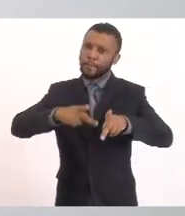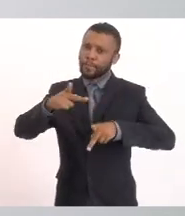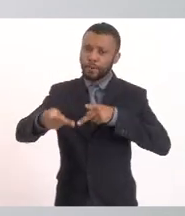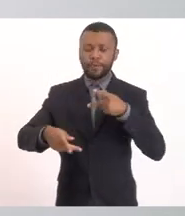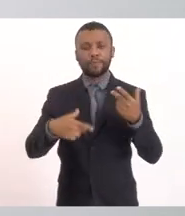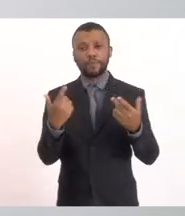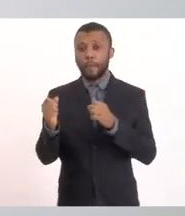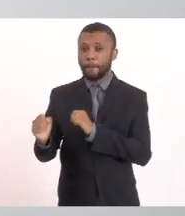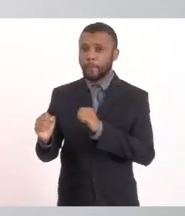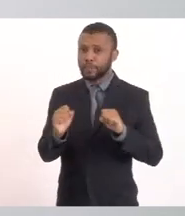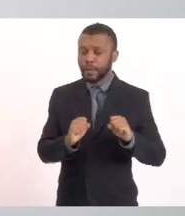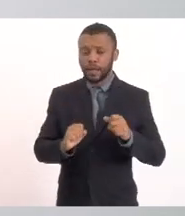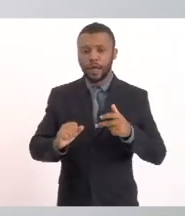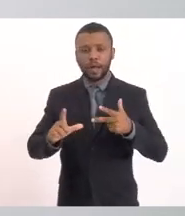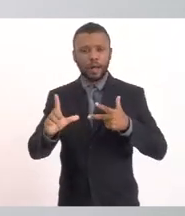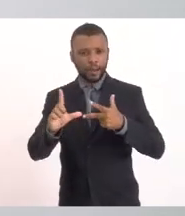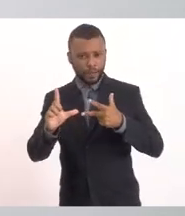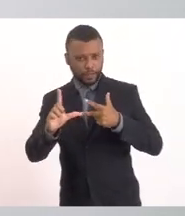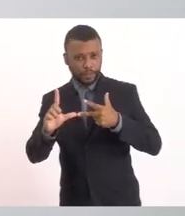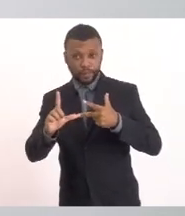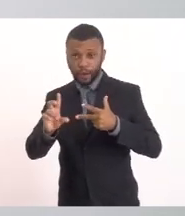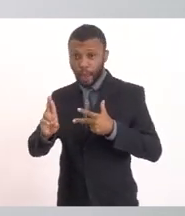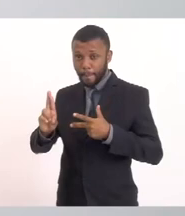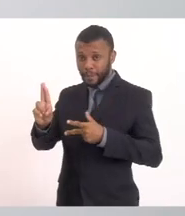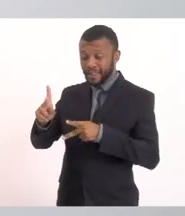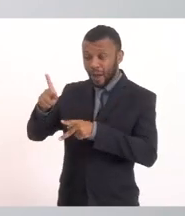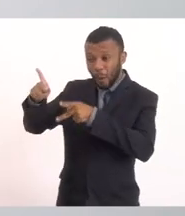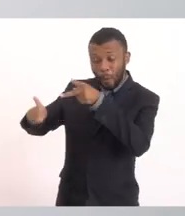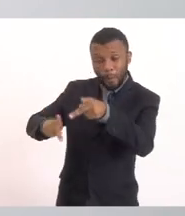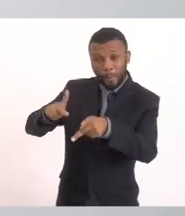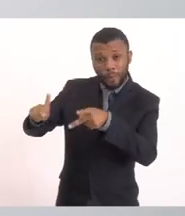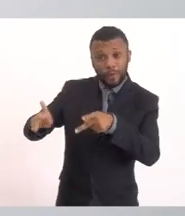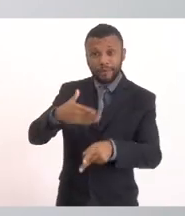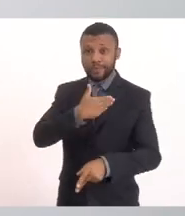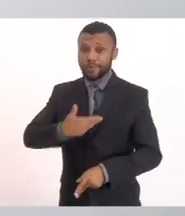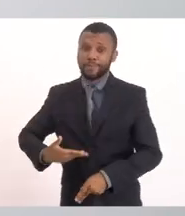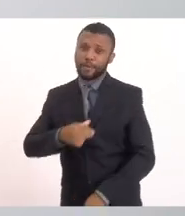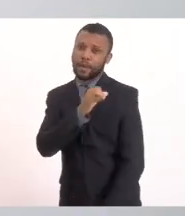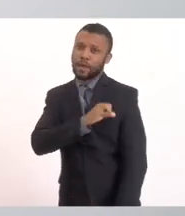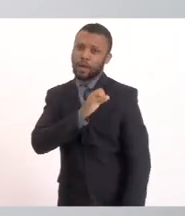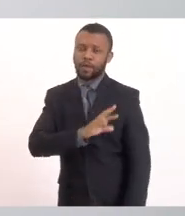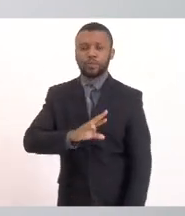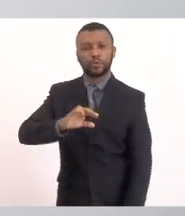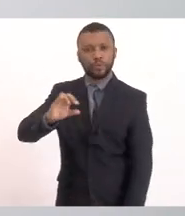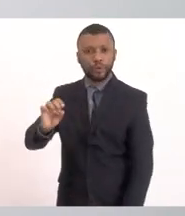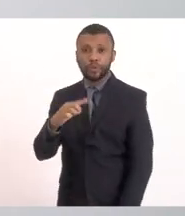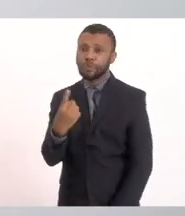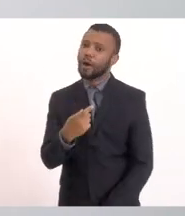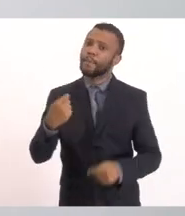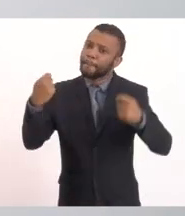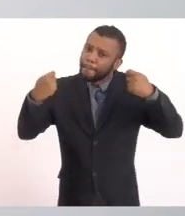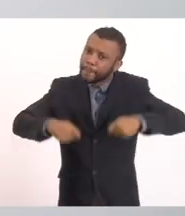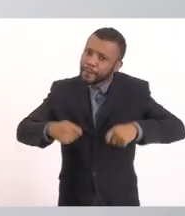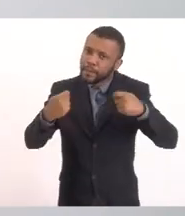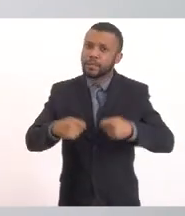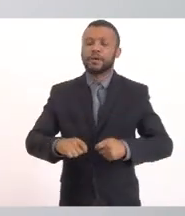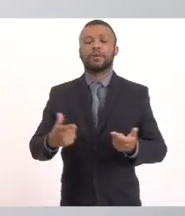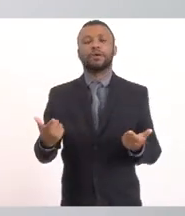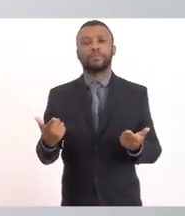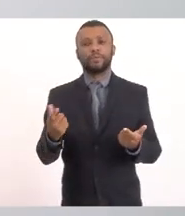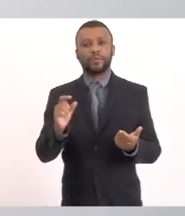legislativo Representa O povo Do estado Do Rio de Janeiro E a gente precisa Que